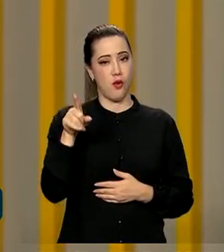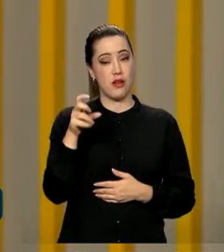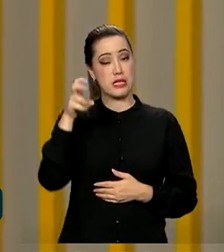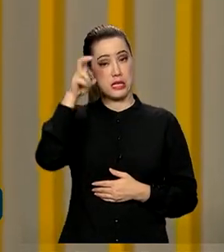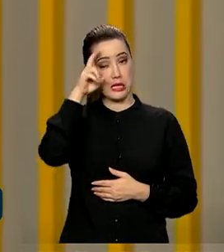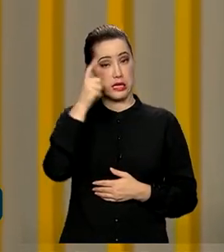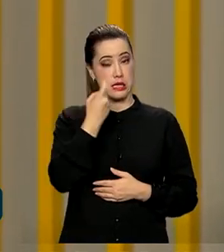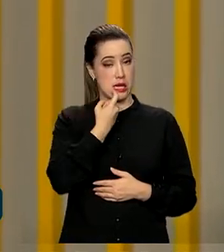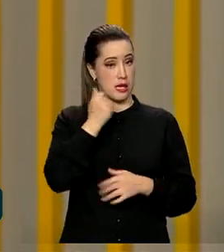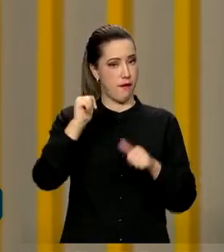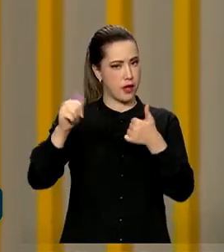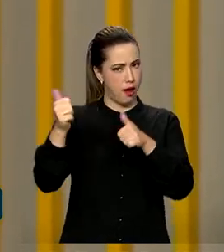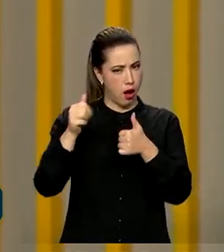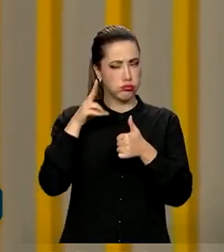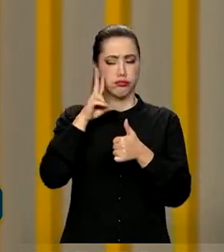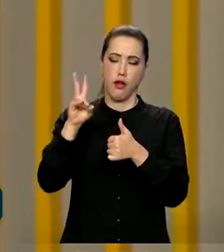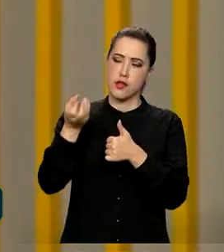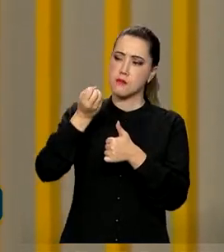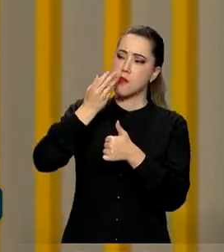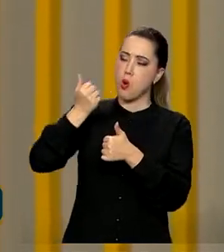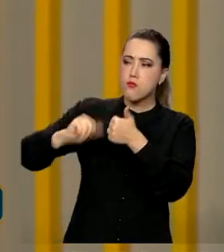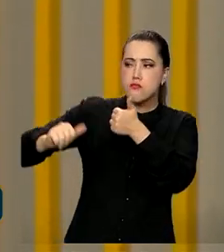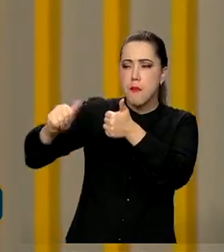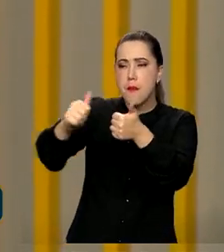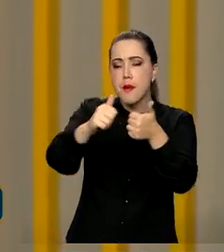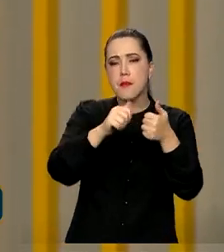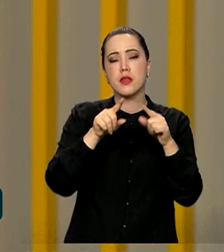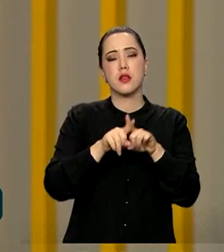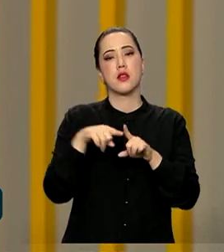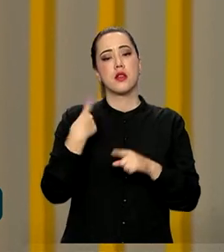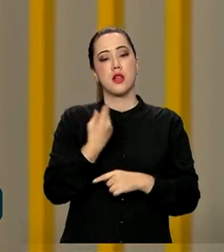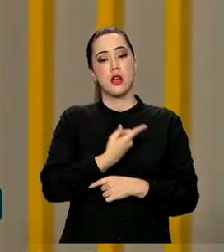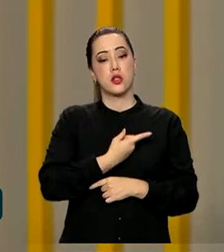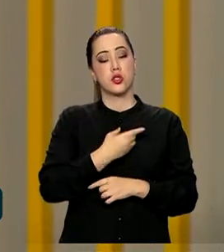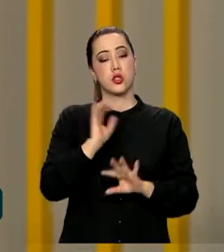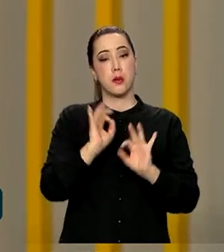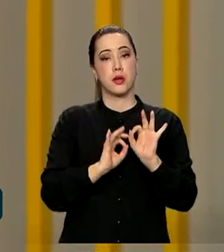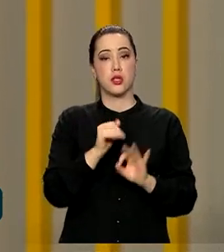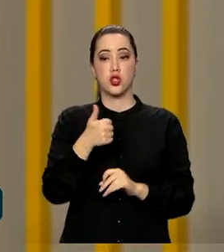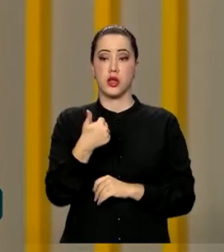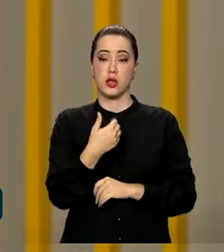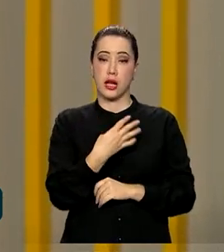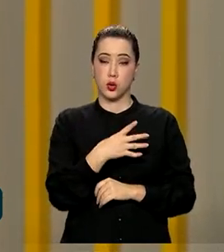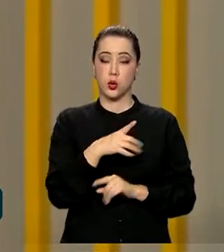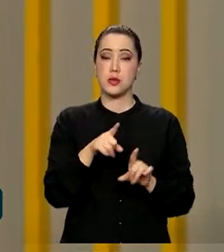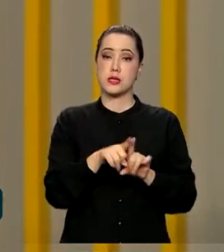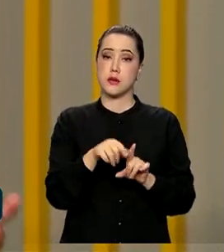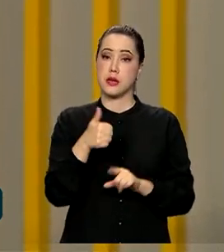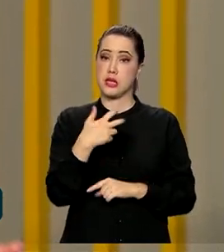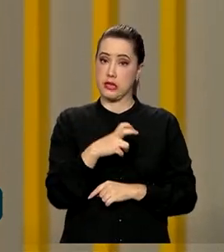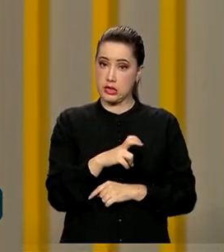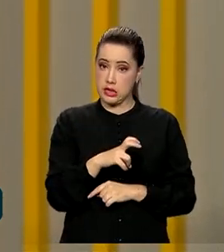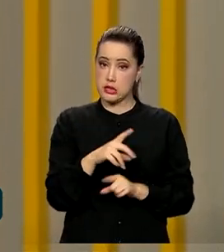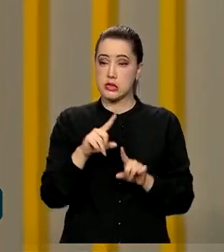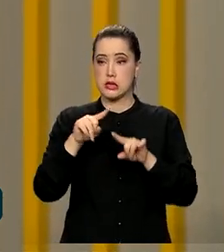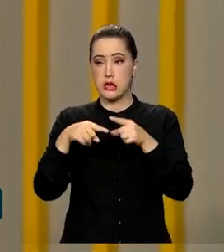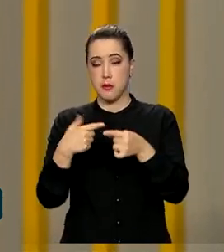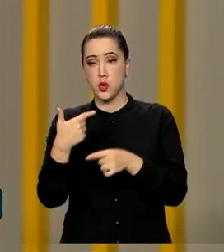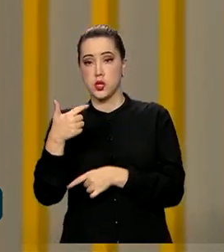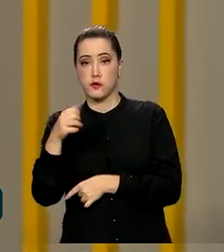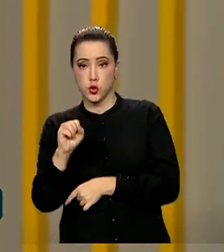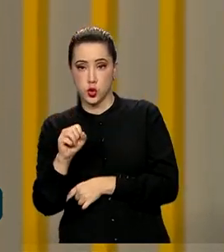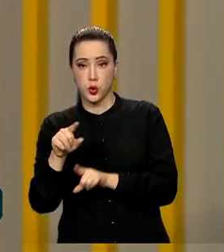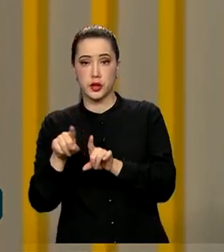os técnicos dos ministérios. Temos programado 14 e 15 e 28 e 29. Já estamos conversando